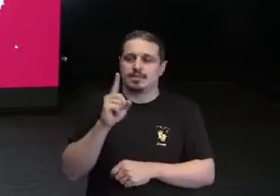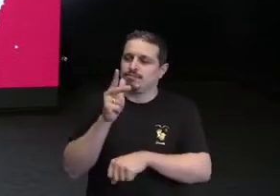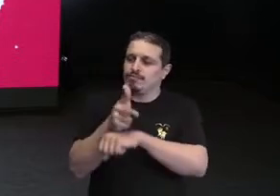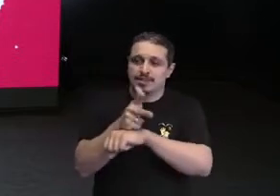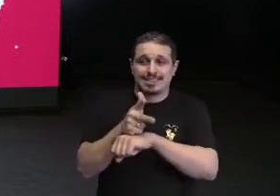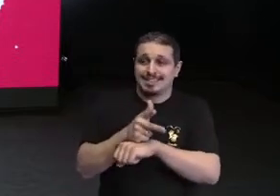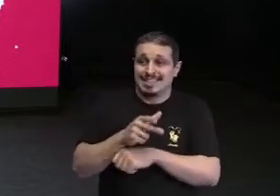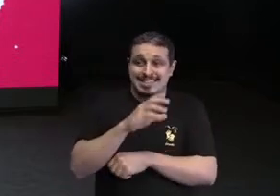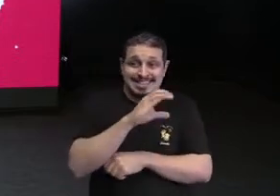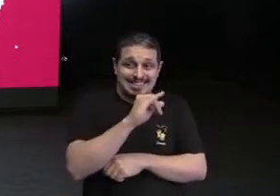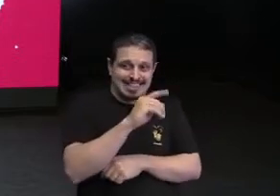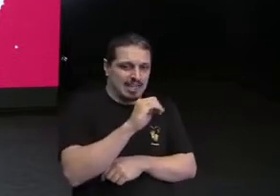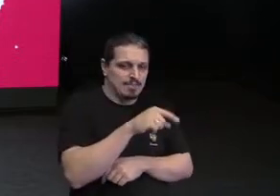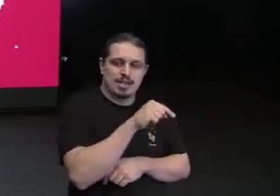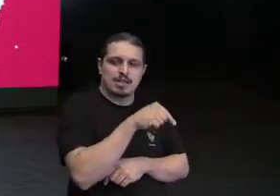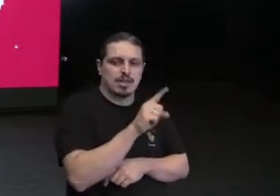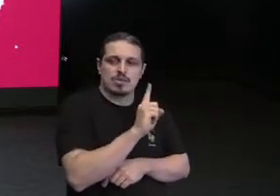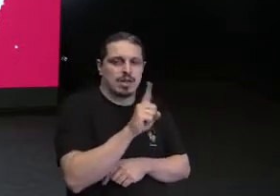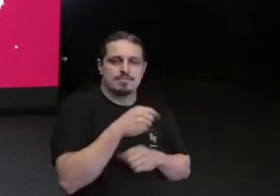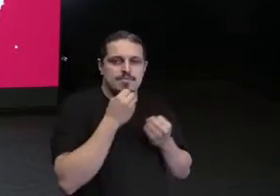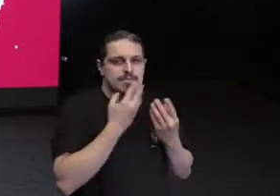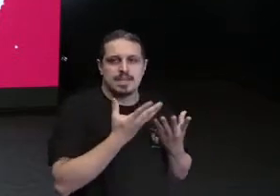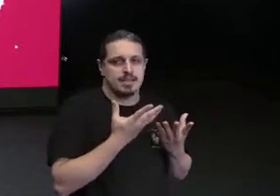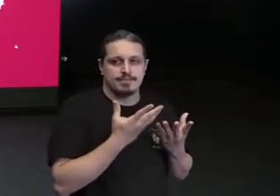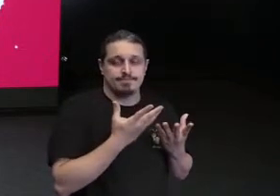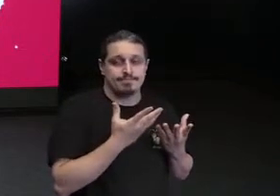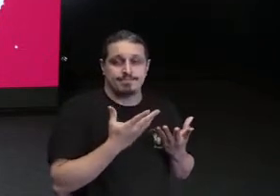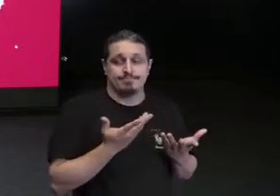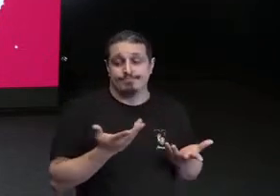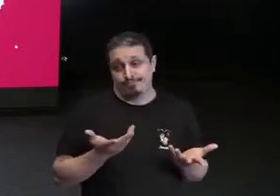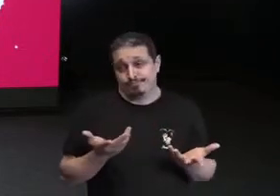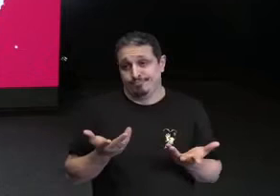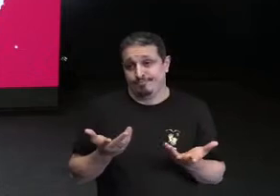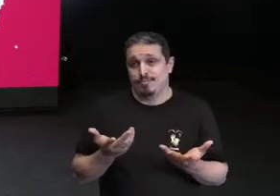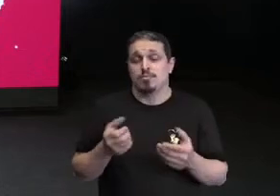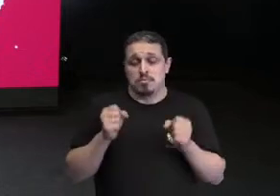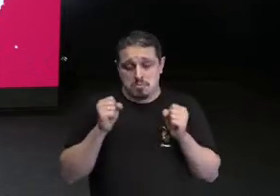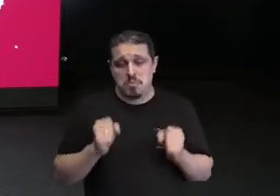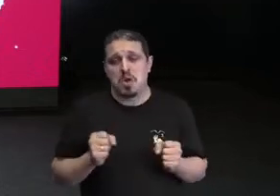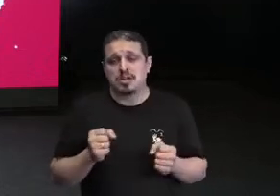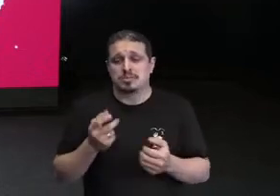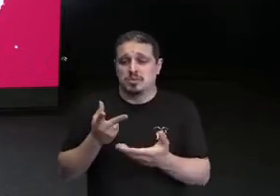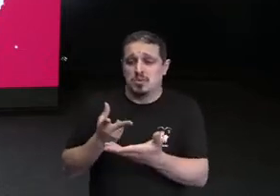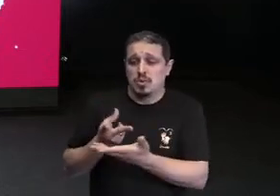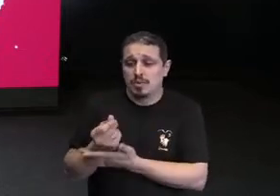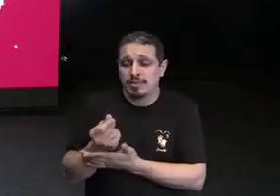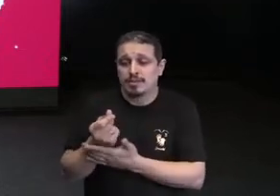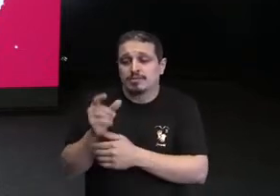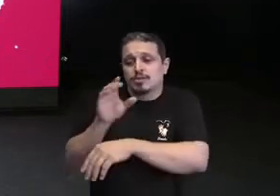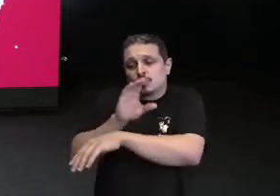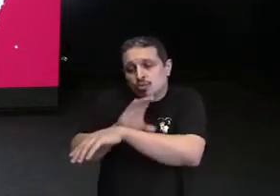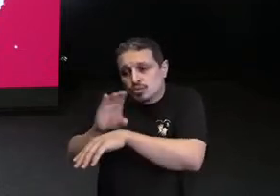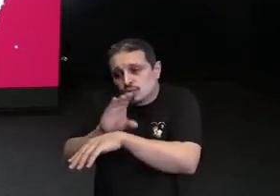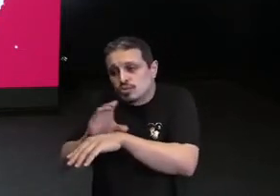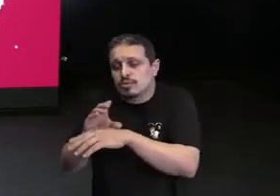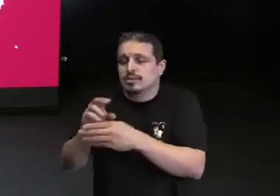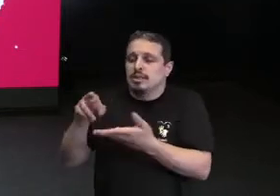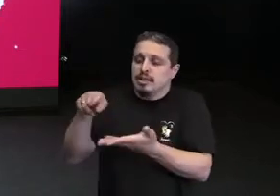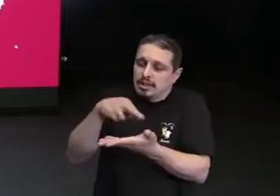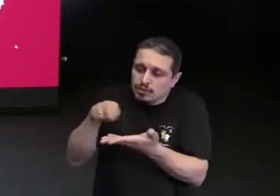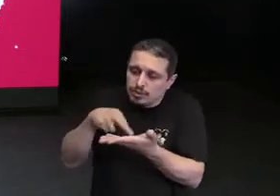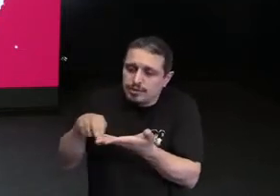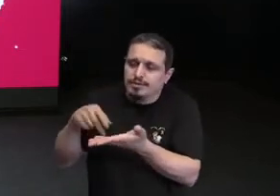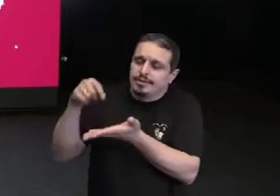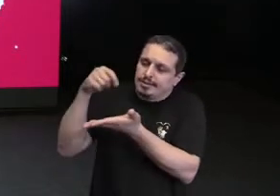te dar um emprego para você comprar a sua câmera, e eu posso te dar um curso de roteirista, que é a pessoa que escreve